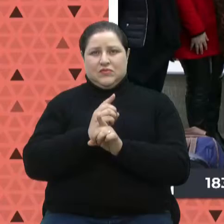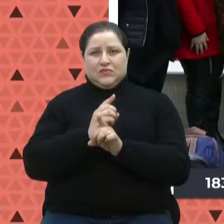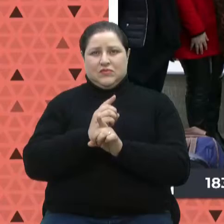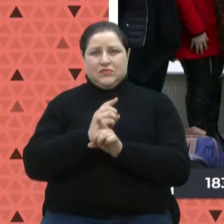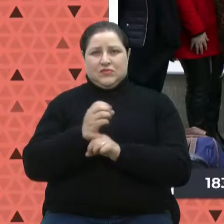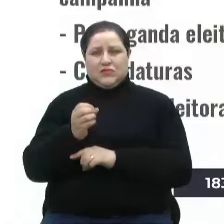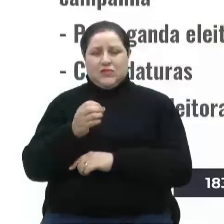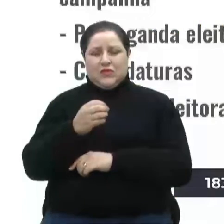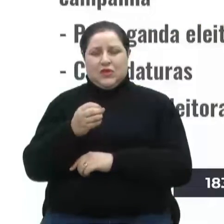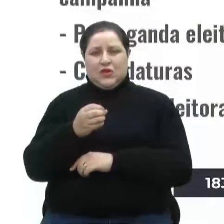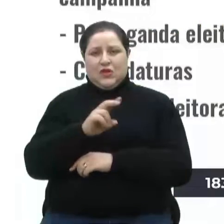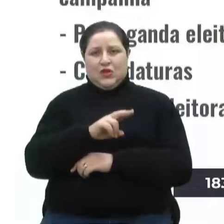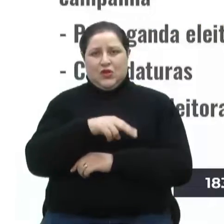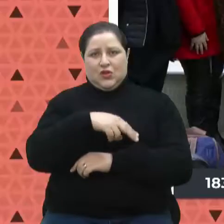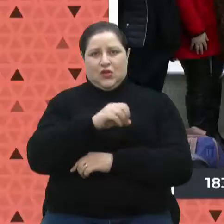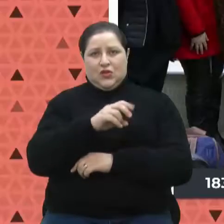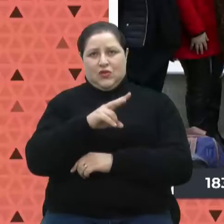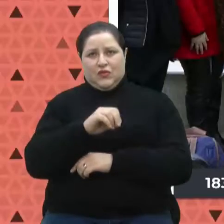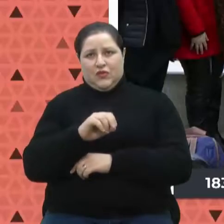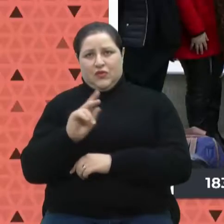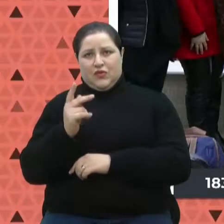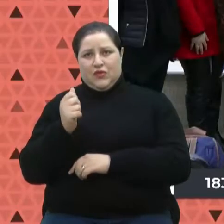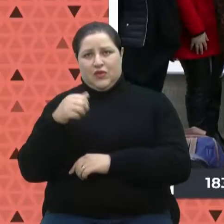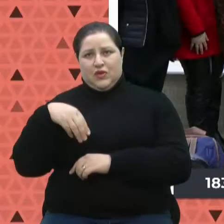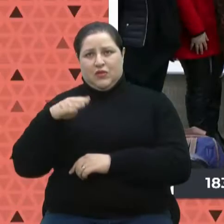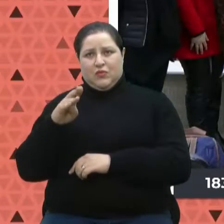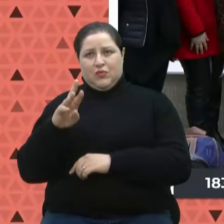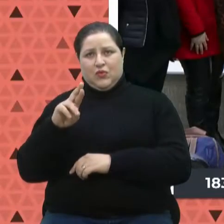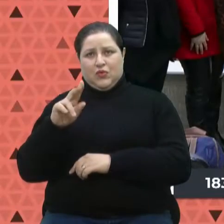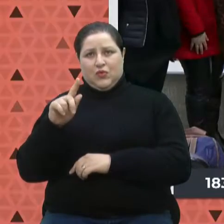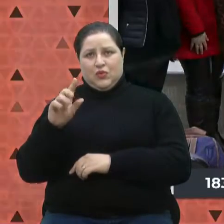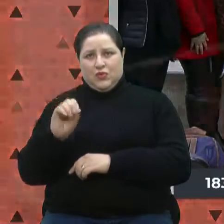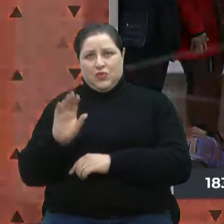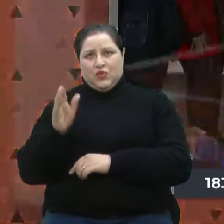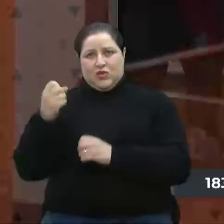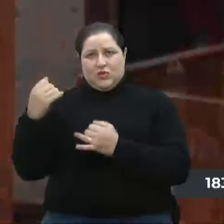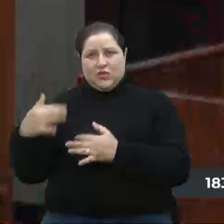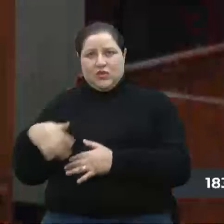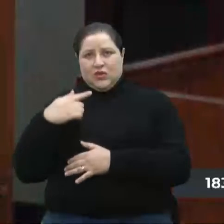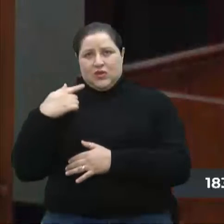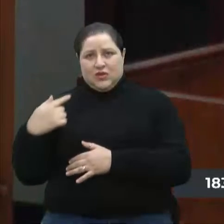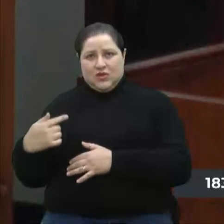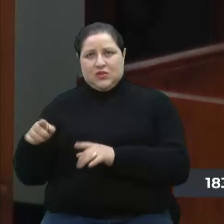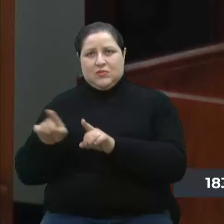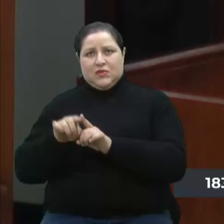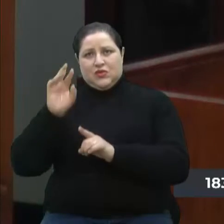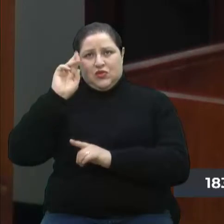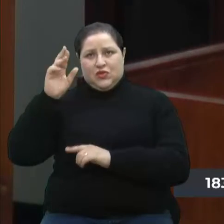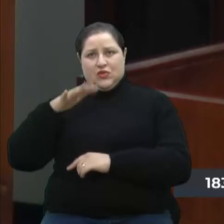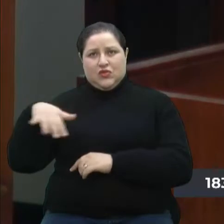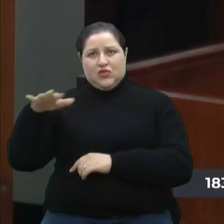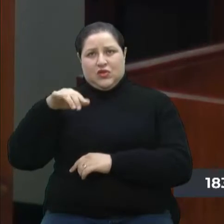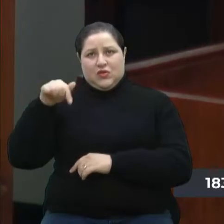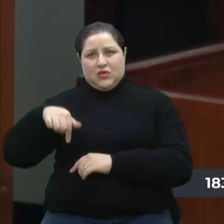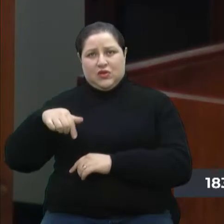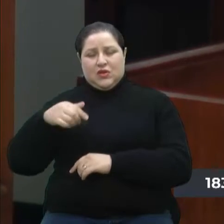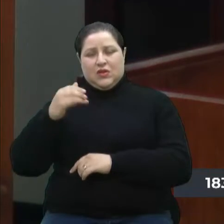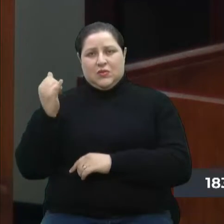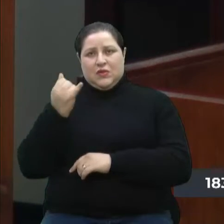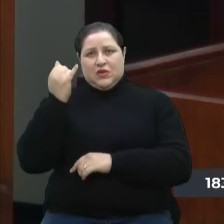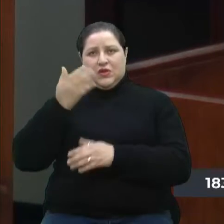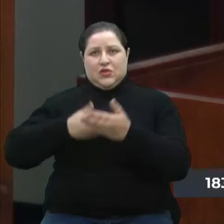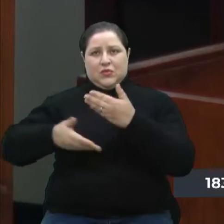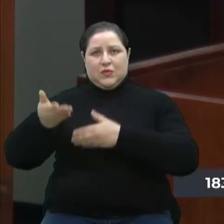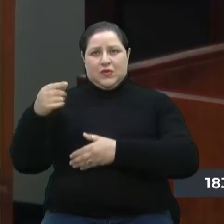compartilhar, já contei para a nossa presidente Denise, dividi com ela no dia, também com o nosso diretor-geral da Casa, mas é importante compartilhar com os nobres colegas